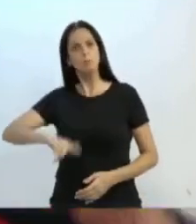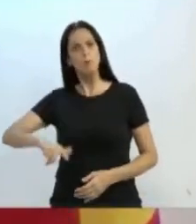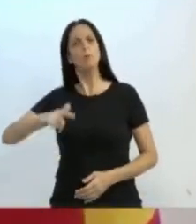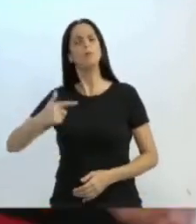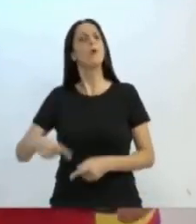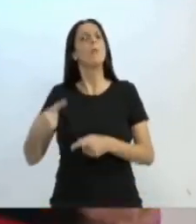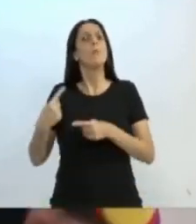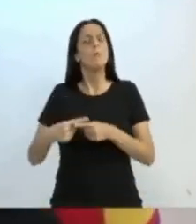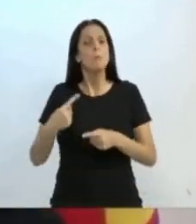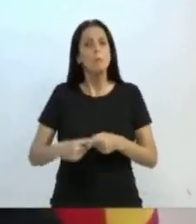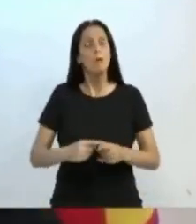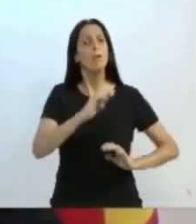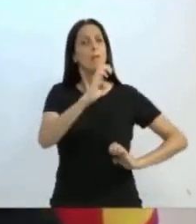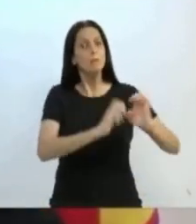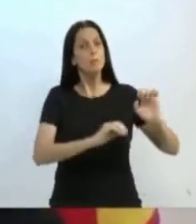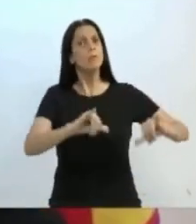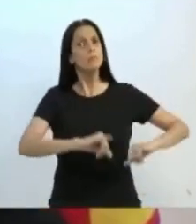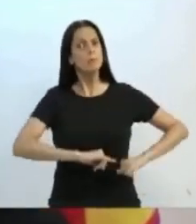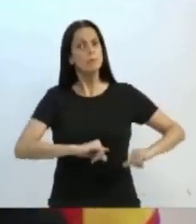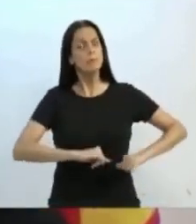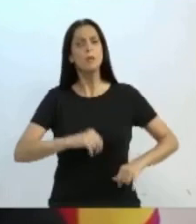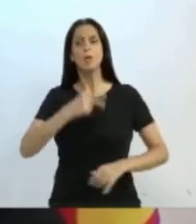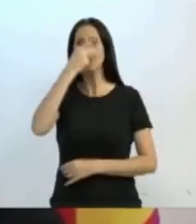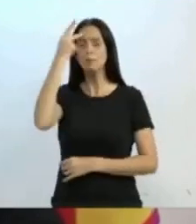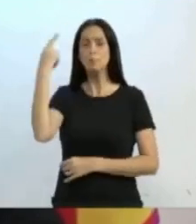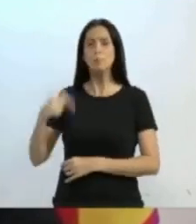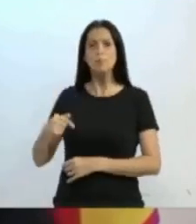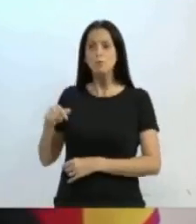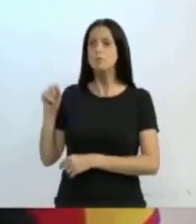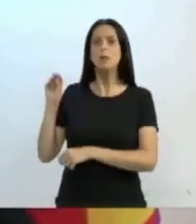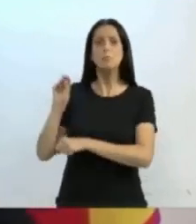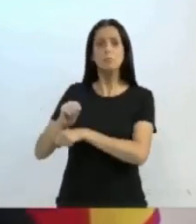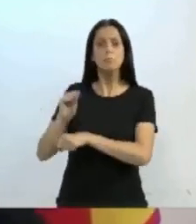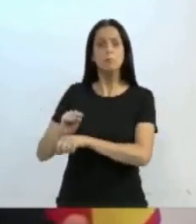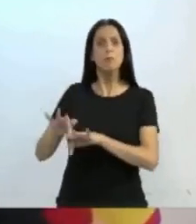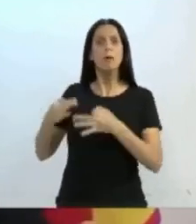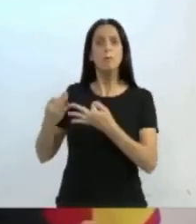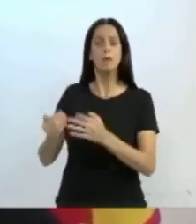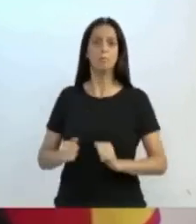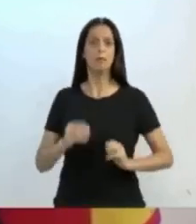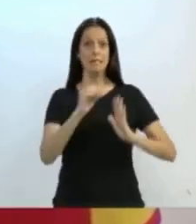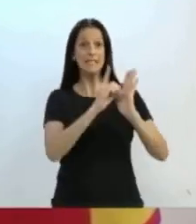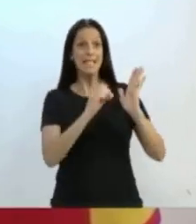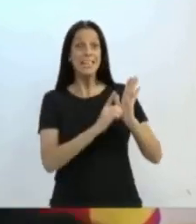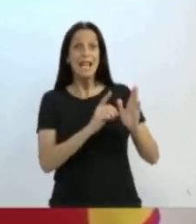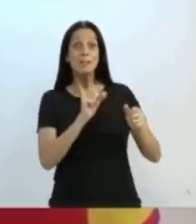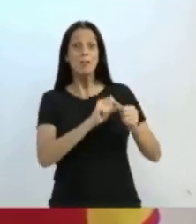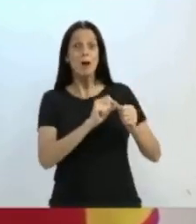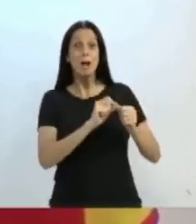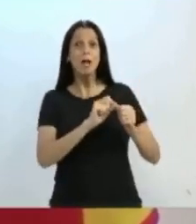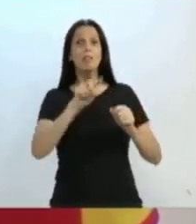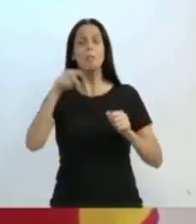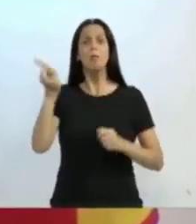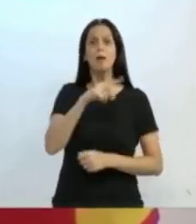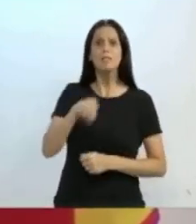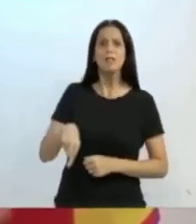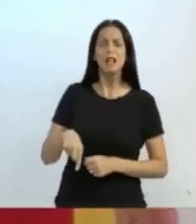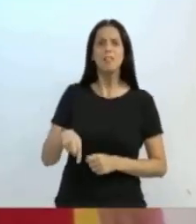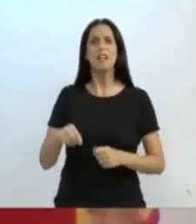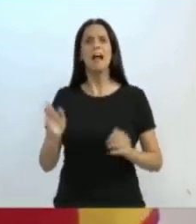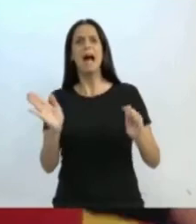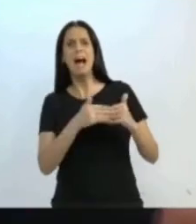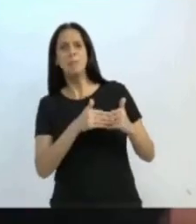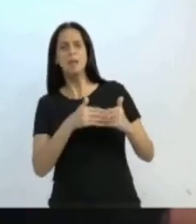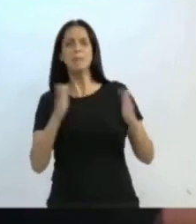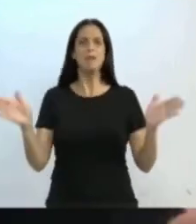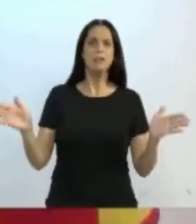empresário, mexe no bolso do cidadão que tem sustentado a sua família. Faz um decreto, tira o decreto, ninguém sabe o que faz. Se entrar, se abrir,